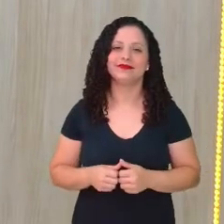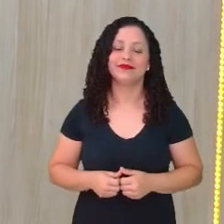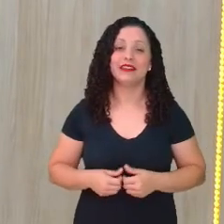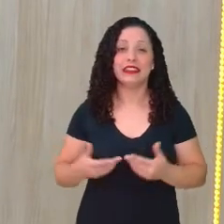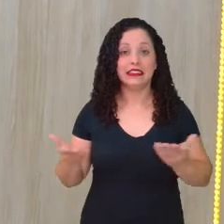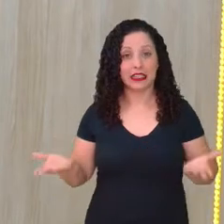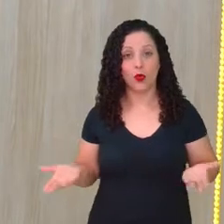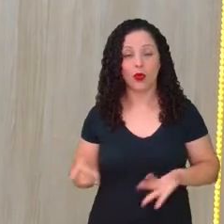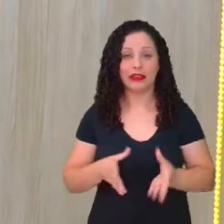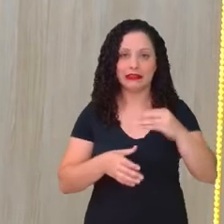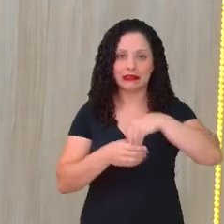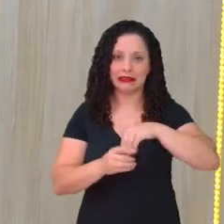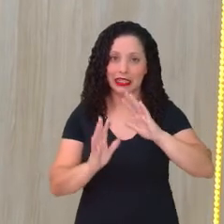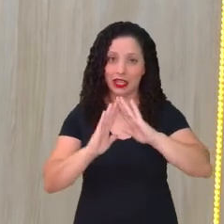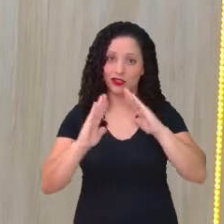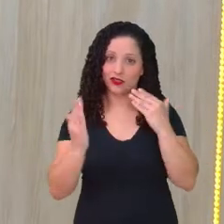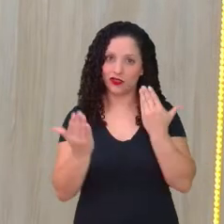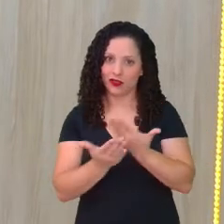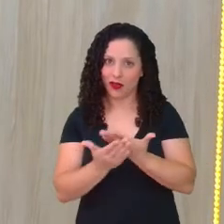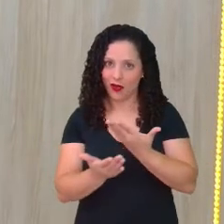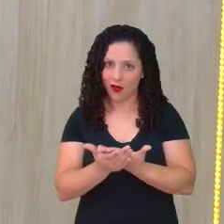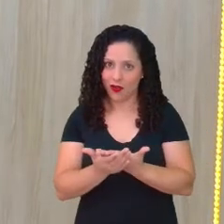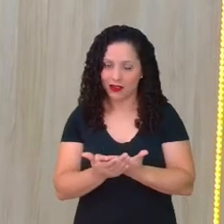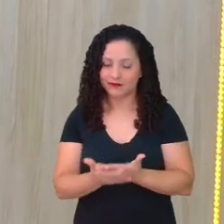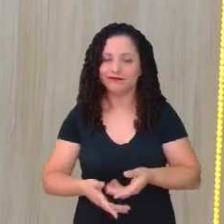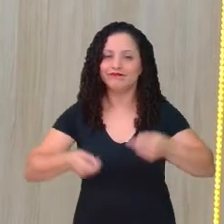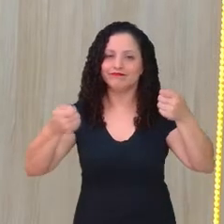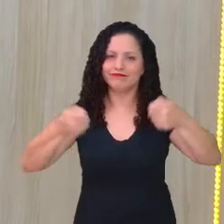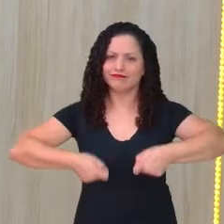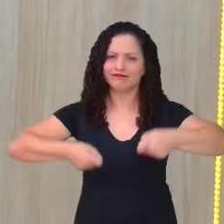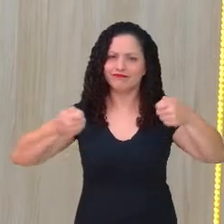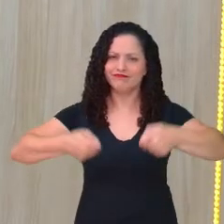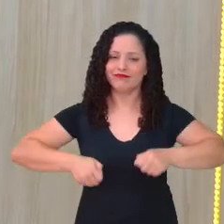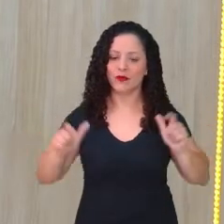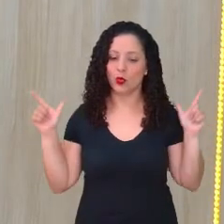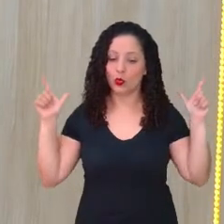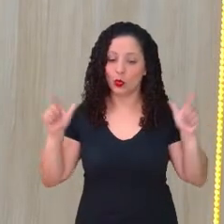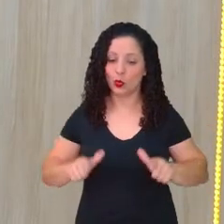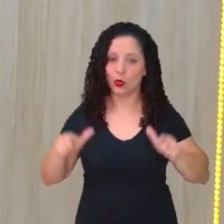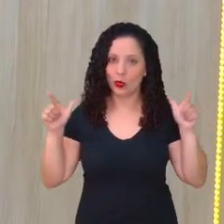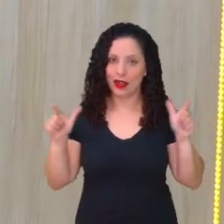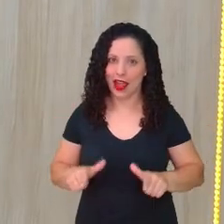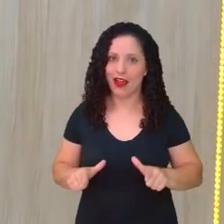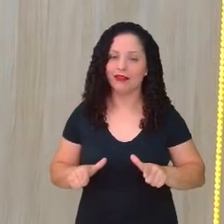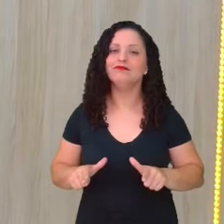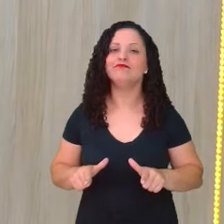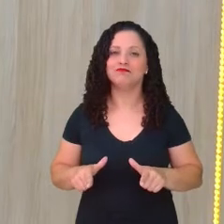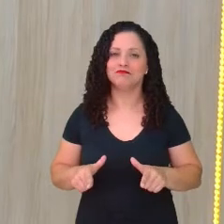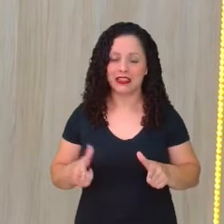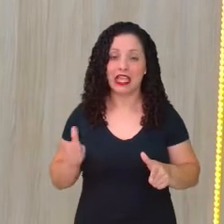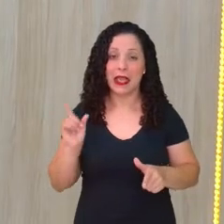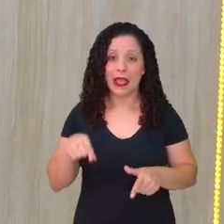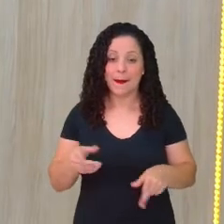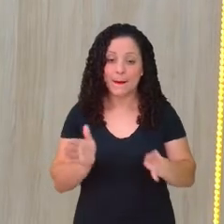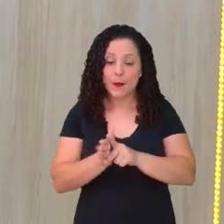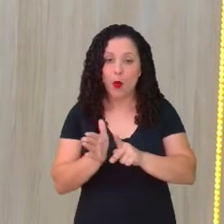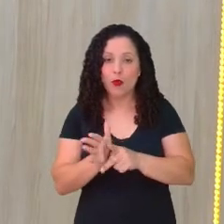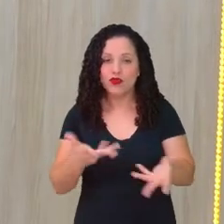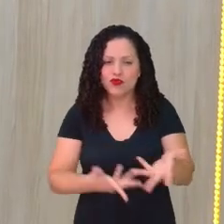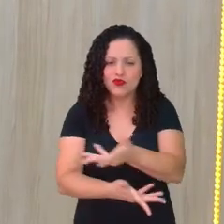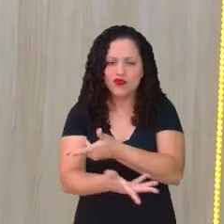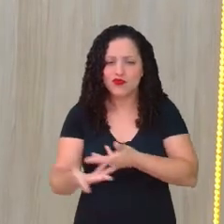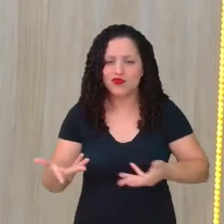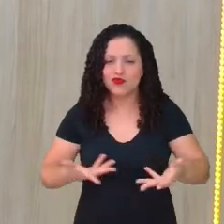escolar, deve ser um ambiente de memórias educativas e afetivas.